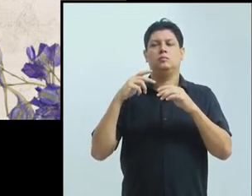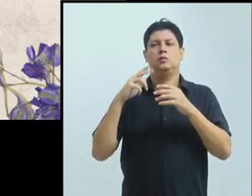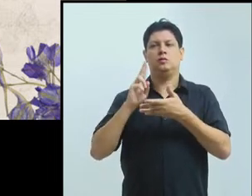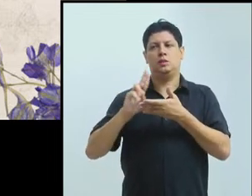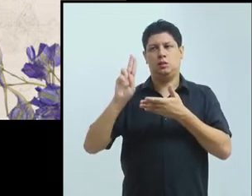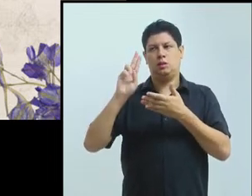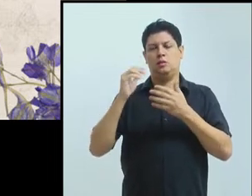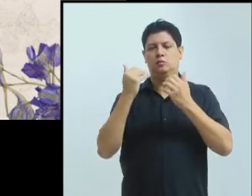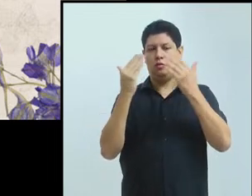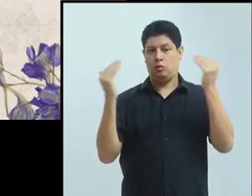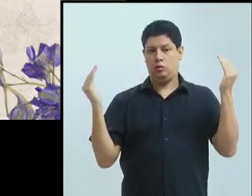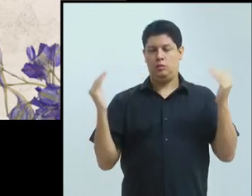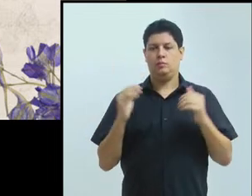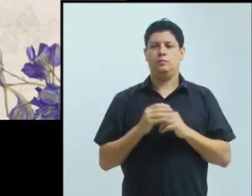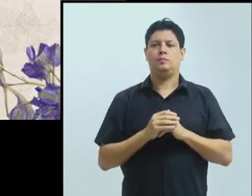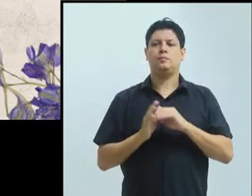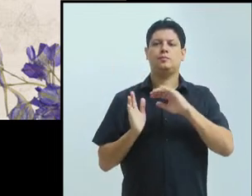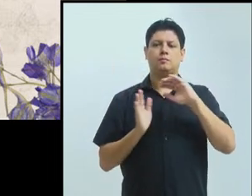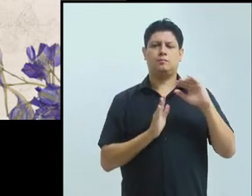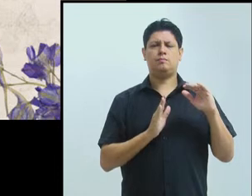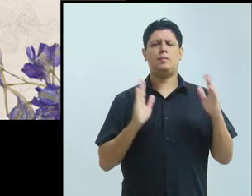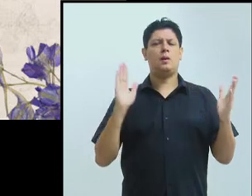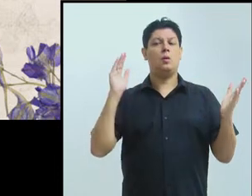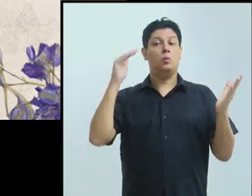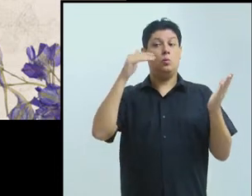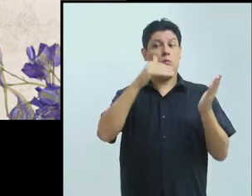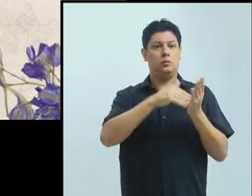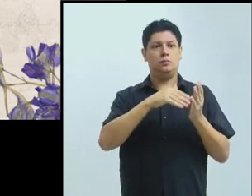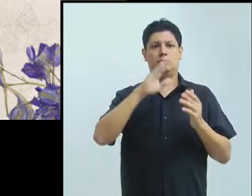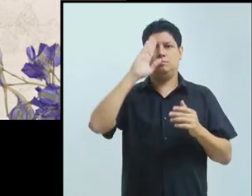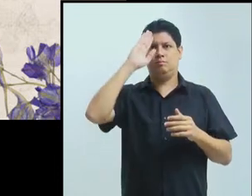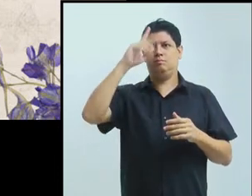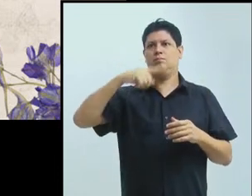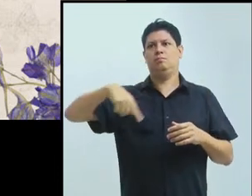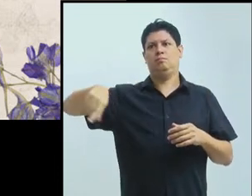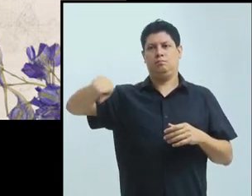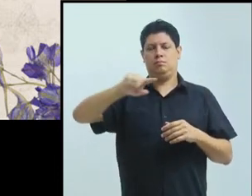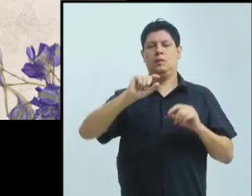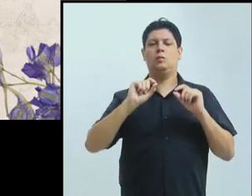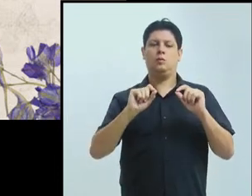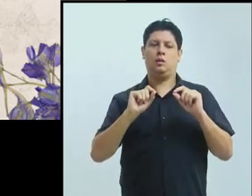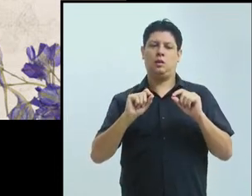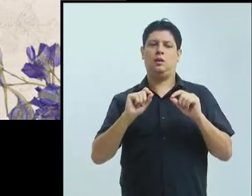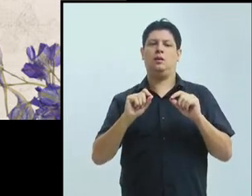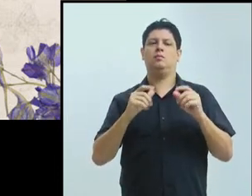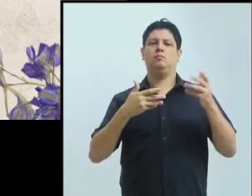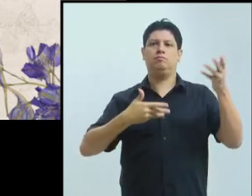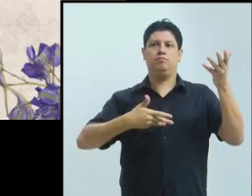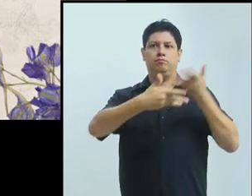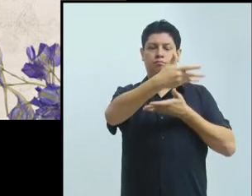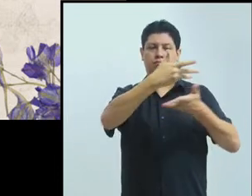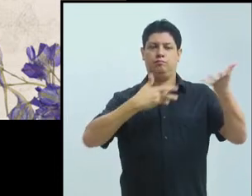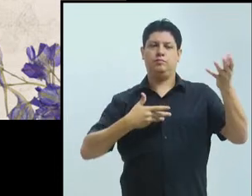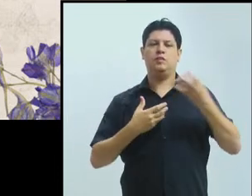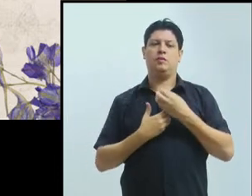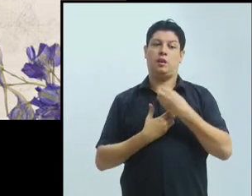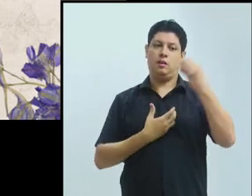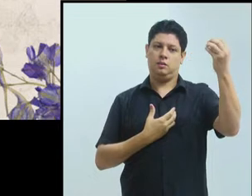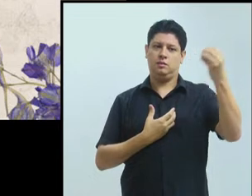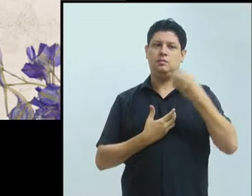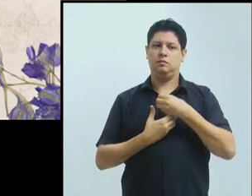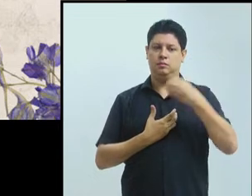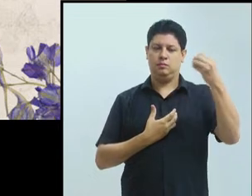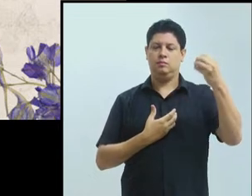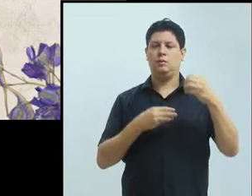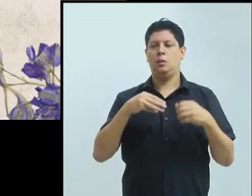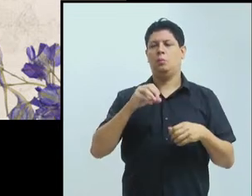da mobilidade, que é o que interessa para vocês. Então, a mobilidade tem duas categorias. Ela